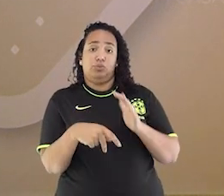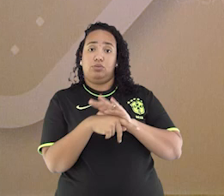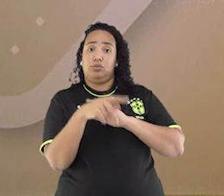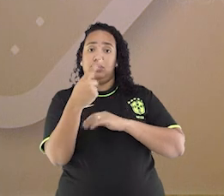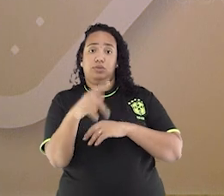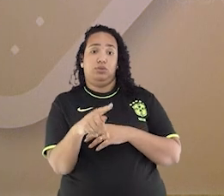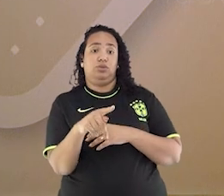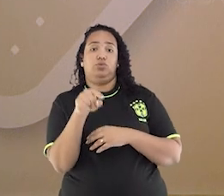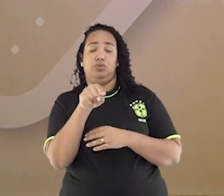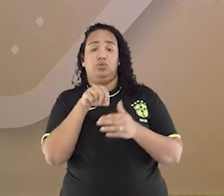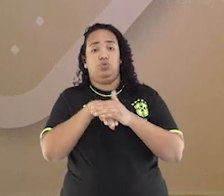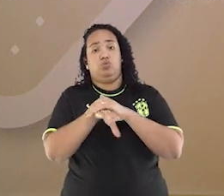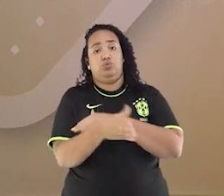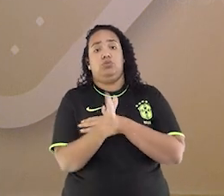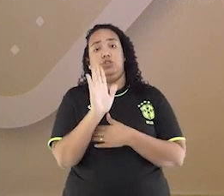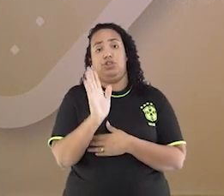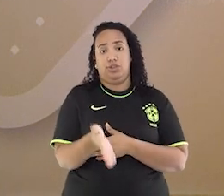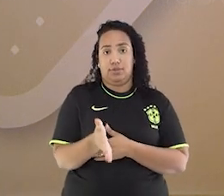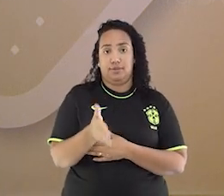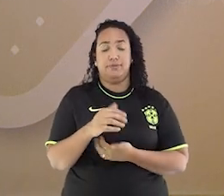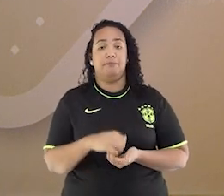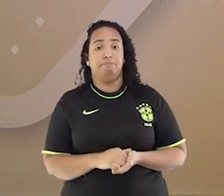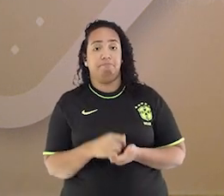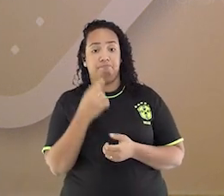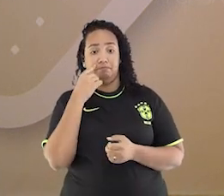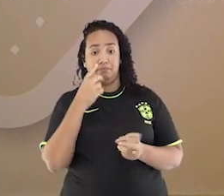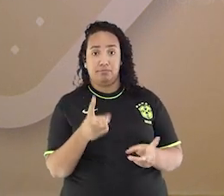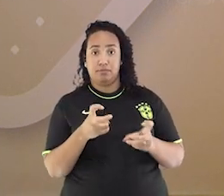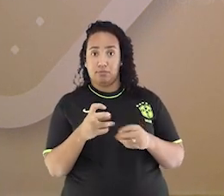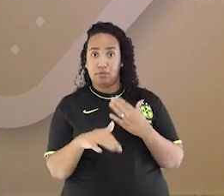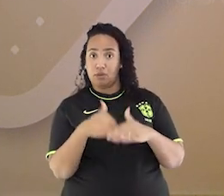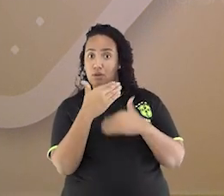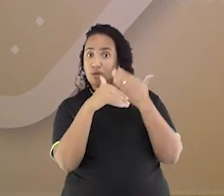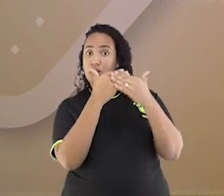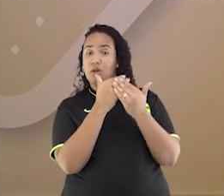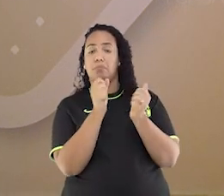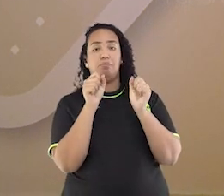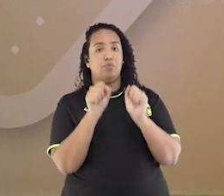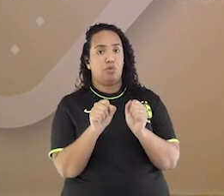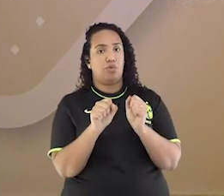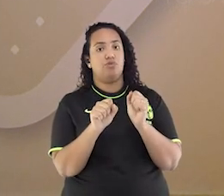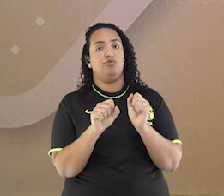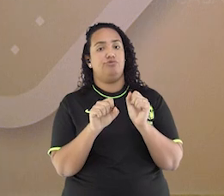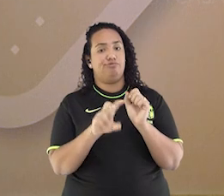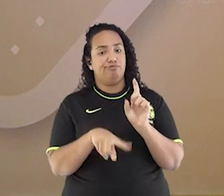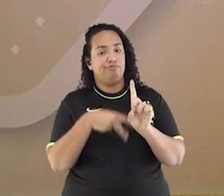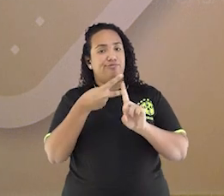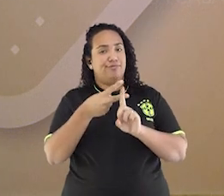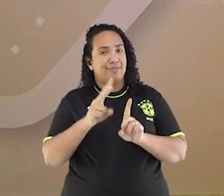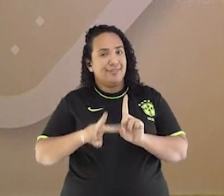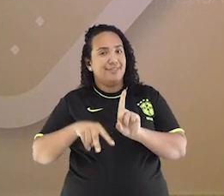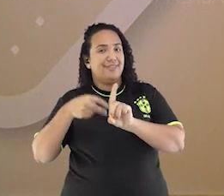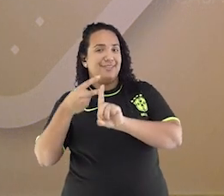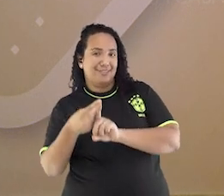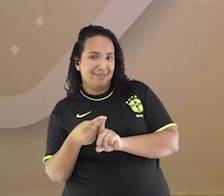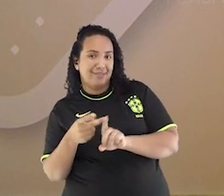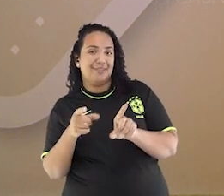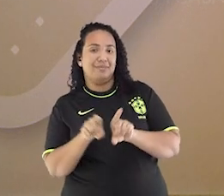está adaptado. E ao perceber sua evolução, poderá ir aumentando o ritmo e o tempo de execução.